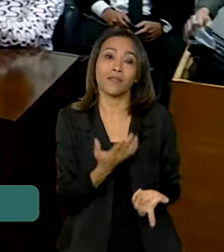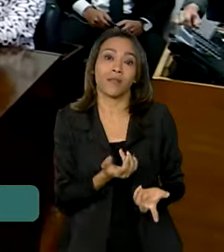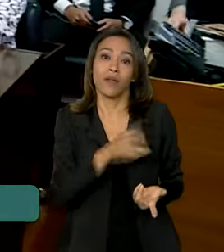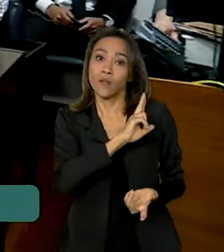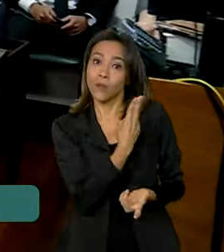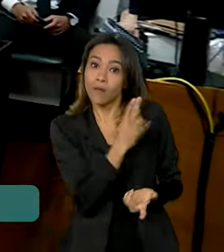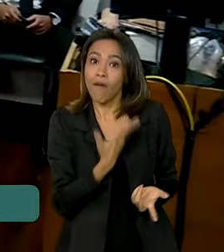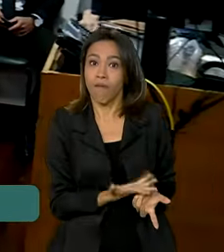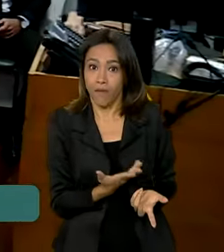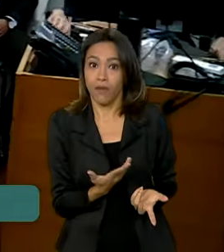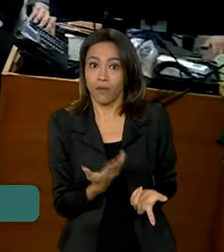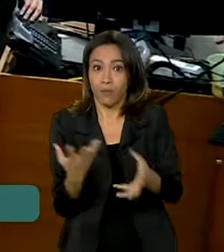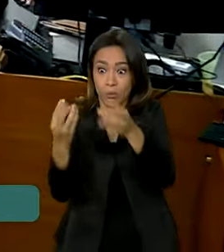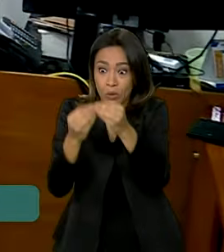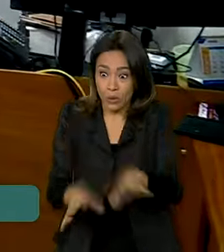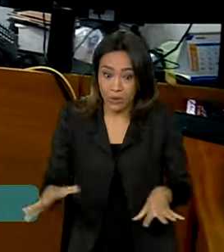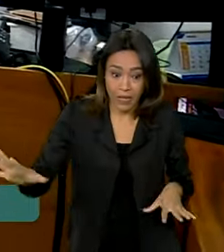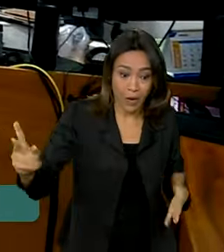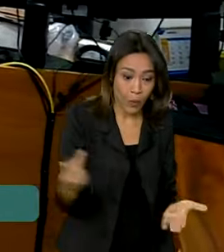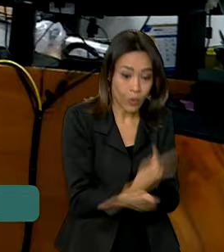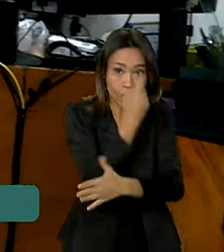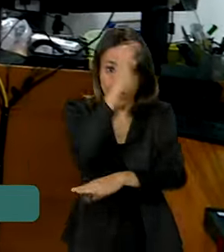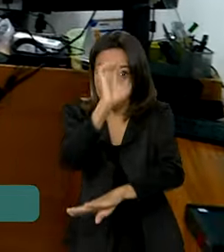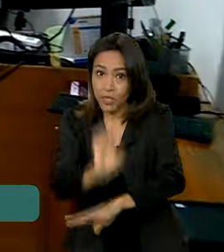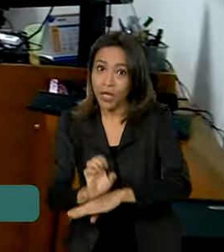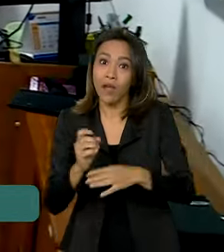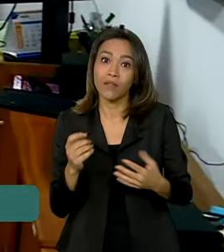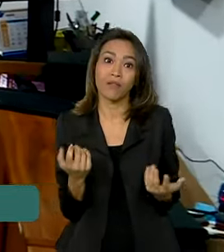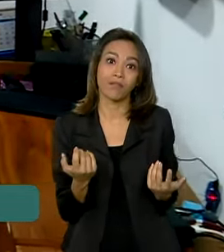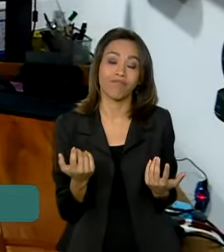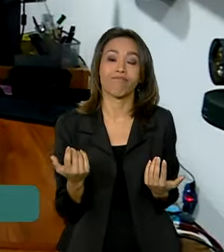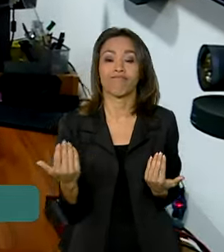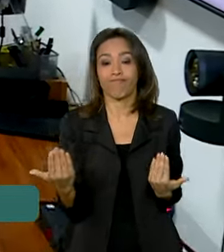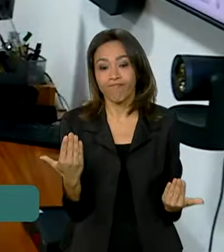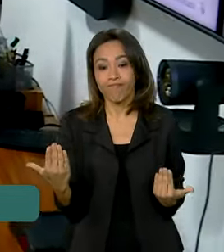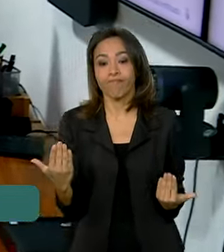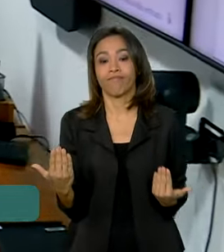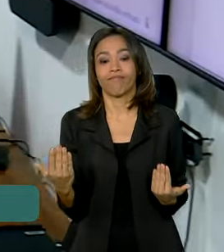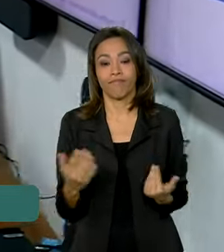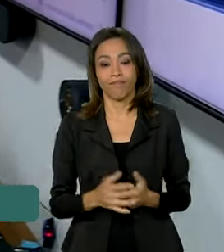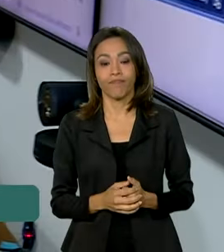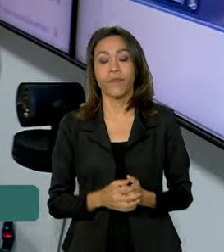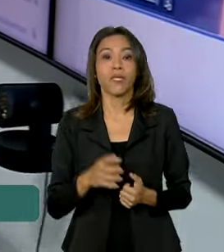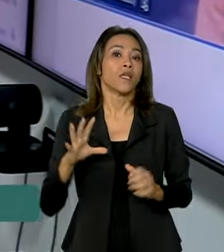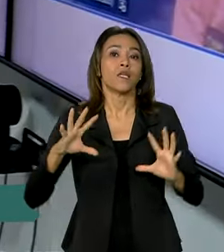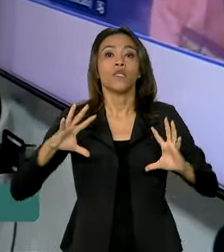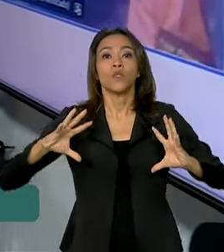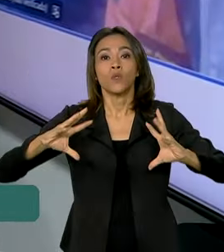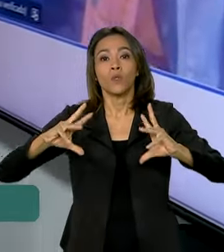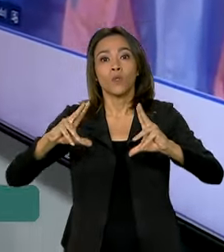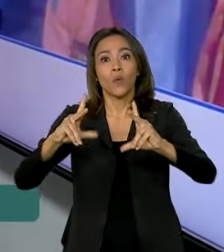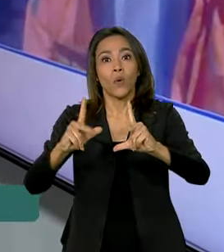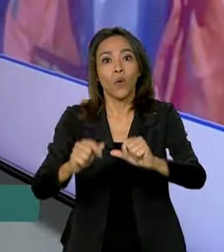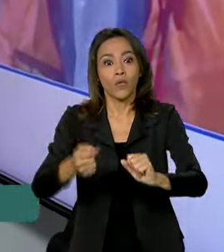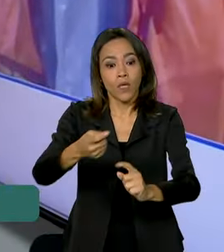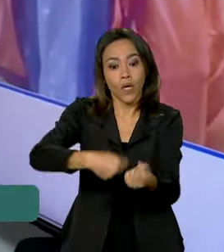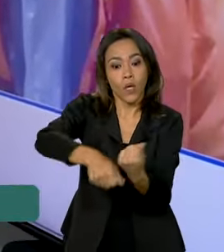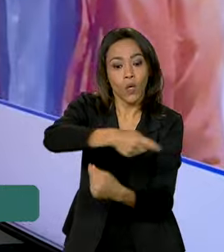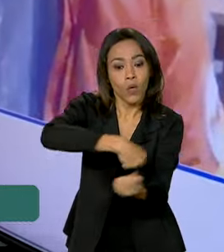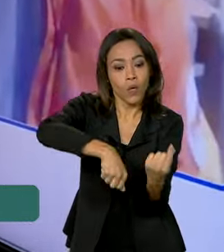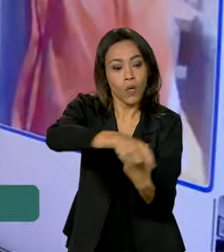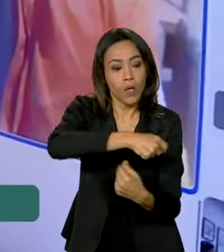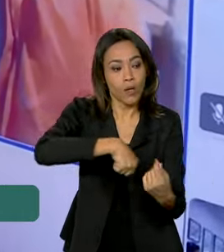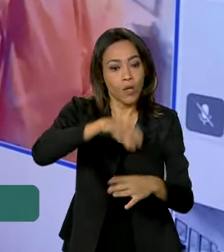Estamos falando praticamente do Uruguai, onde todas as coisas da atividade econômica do Estado foram